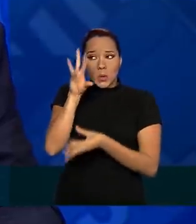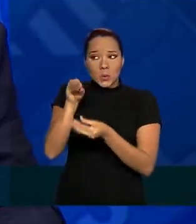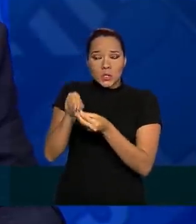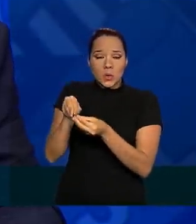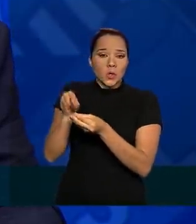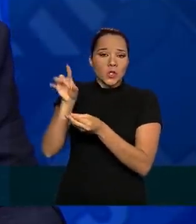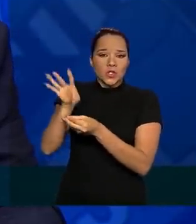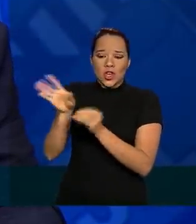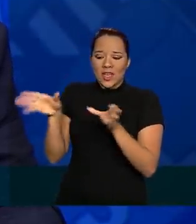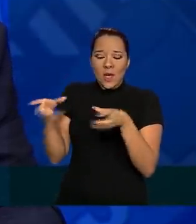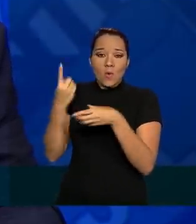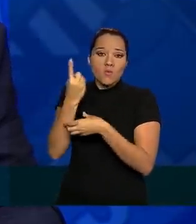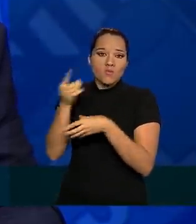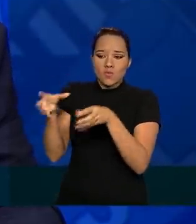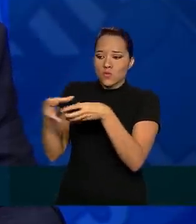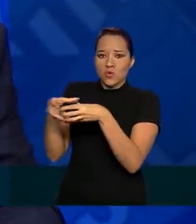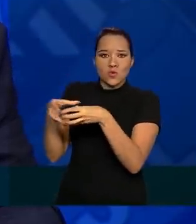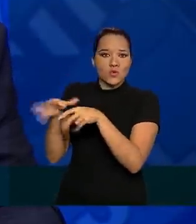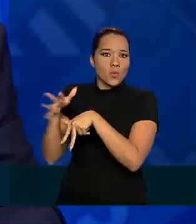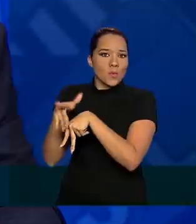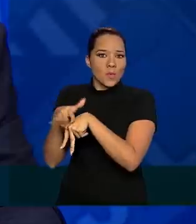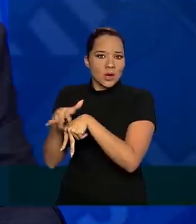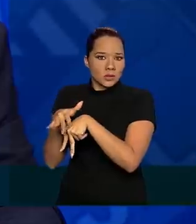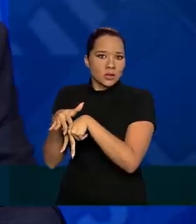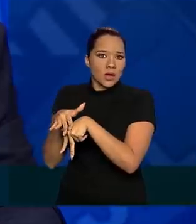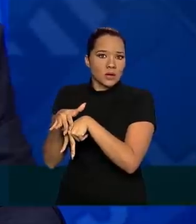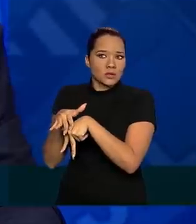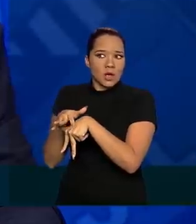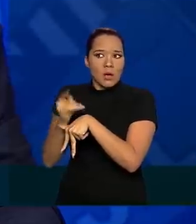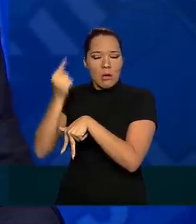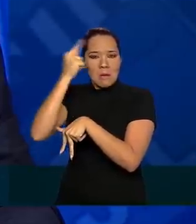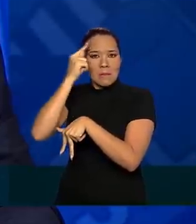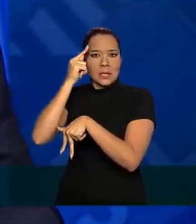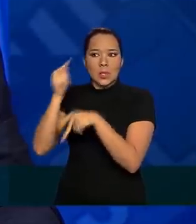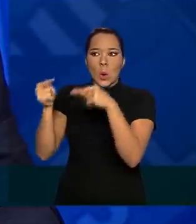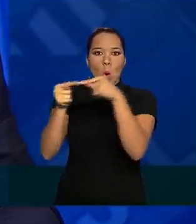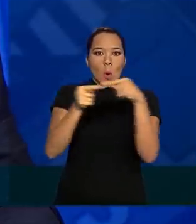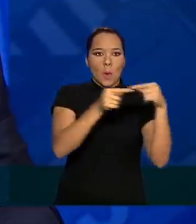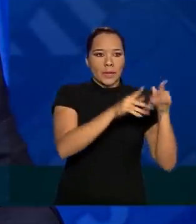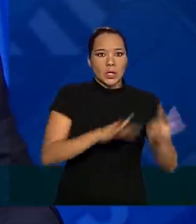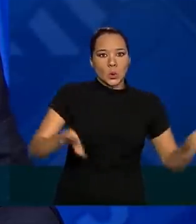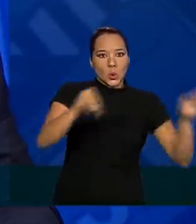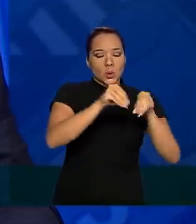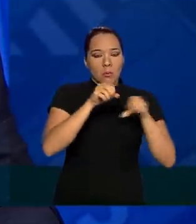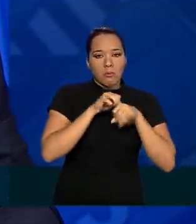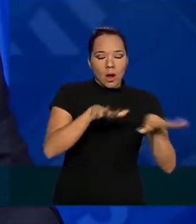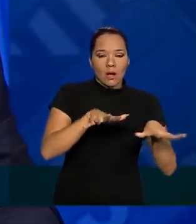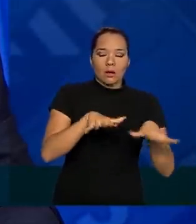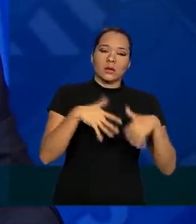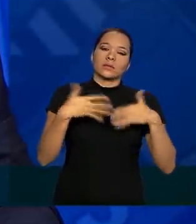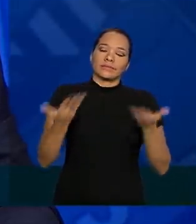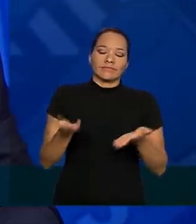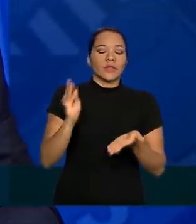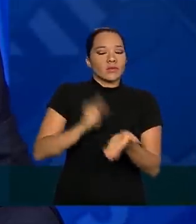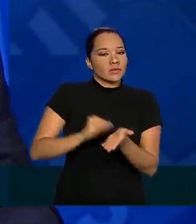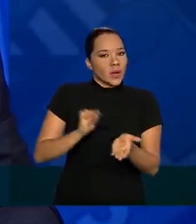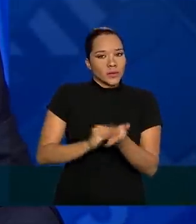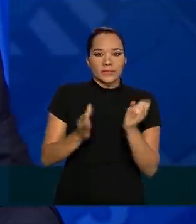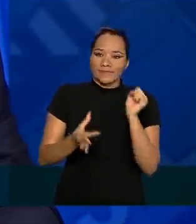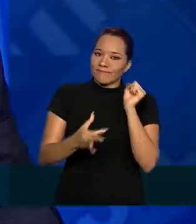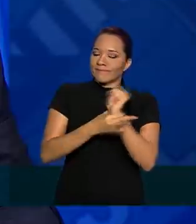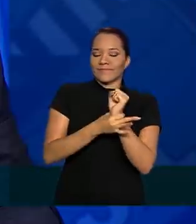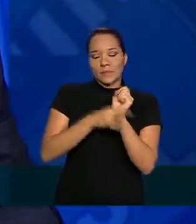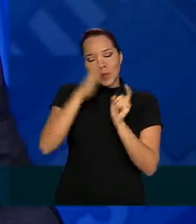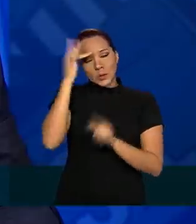dedicada a um grupo de pacientes, de forma indiscriminada a outro grupo de pacientes. Isso tem gerado insegurança na nossa